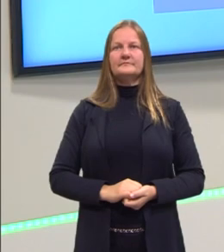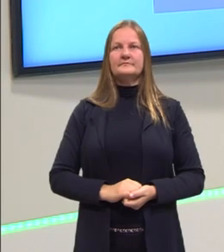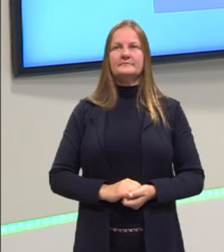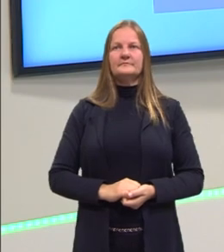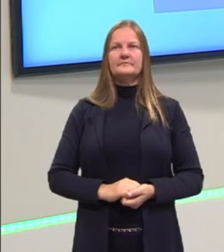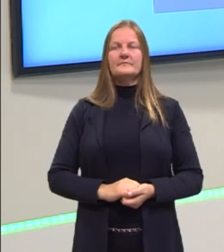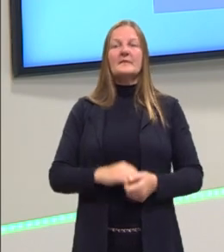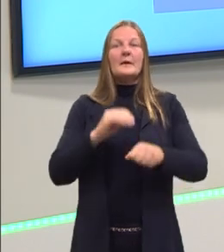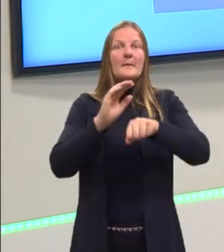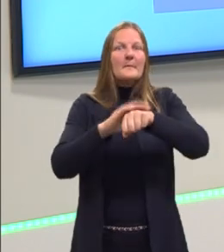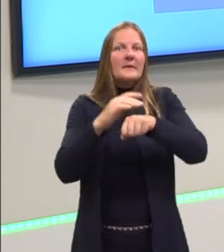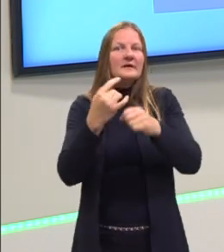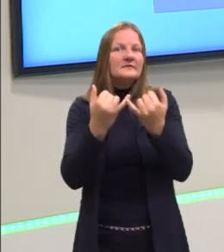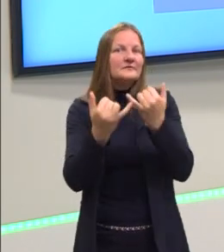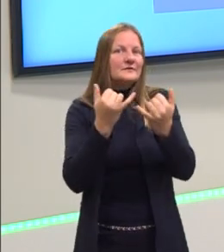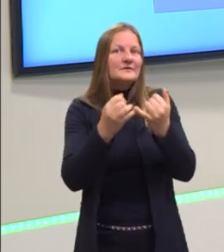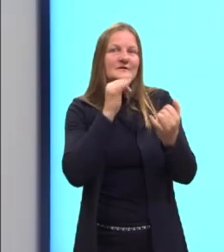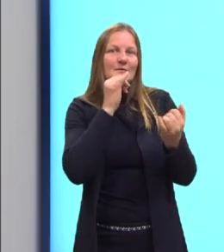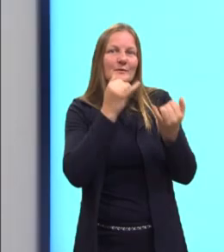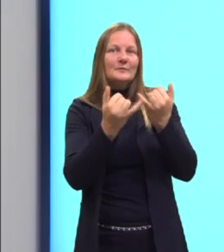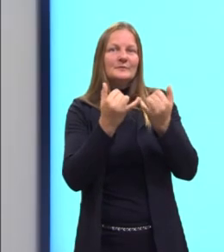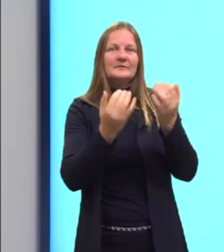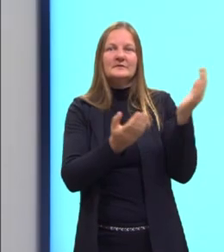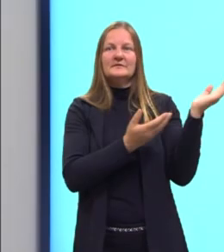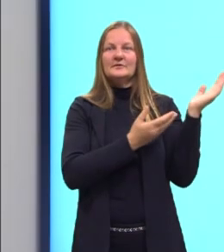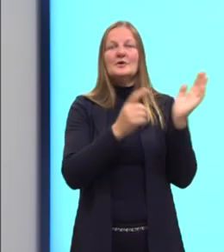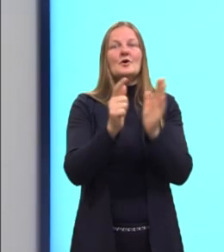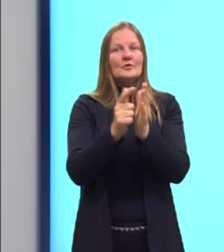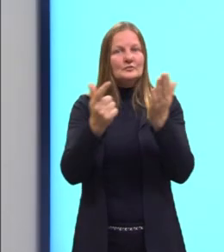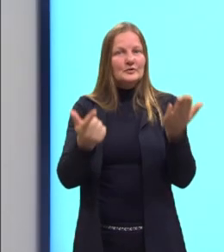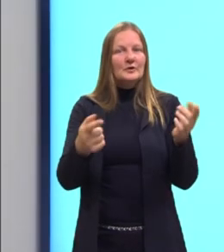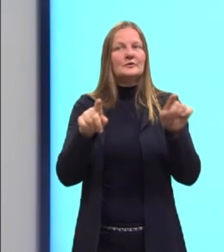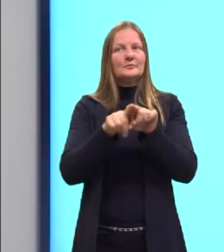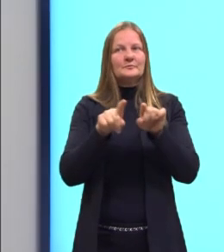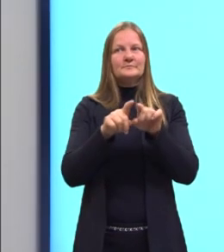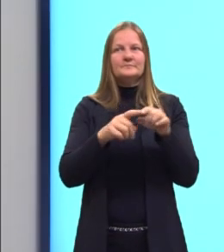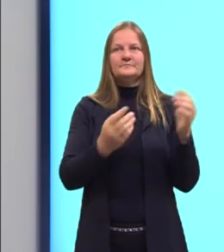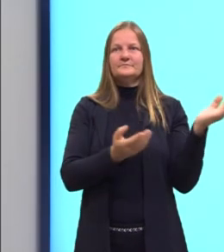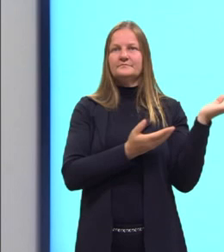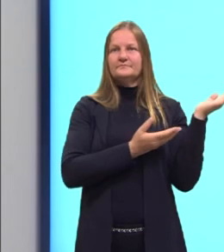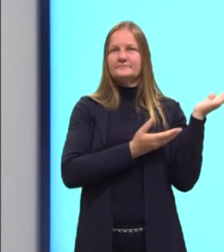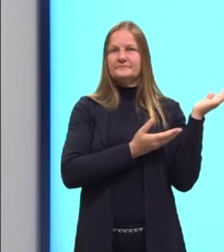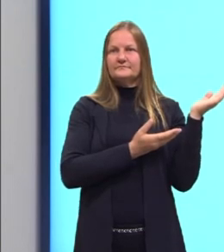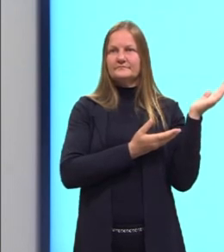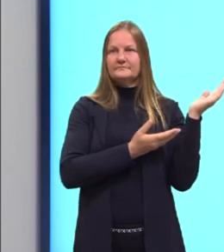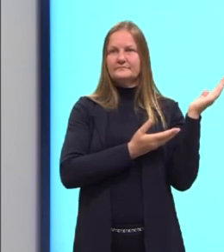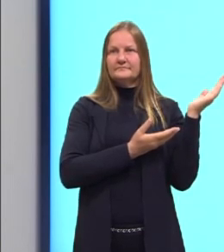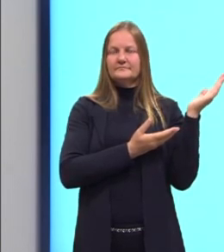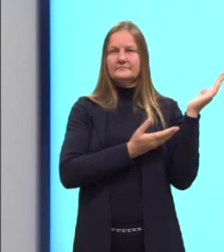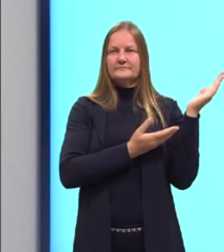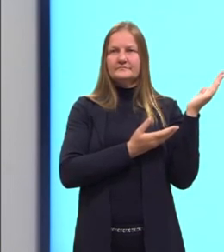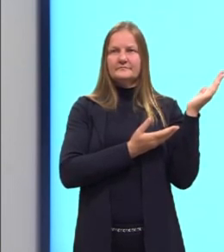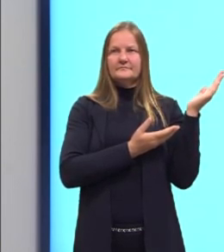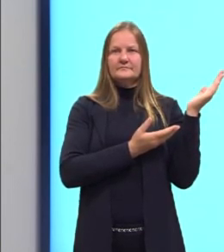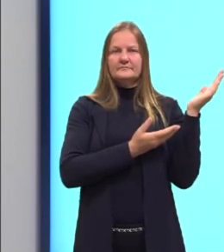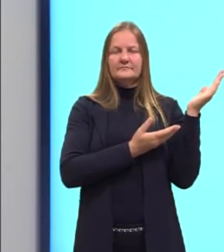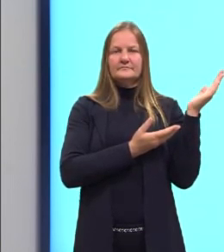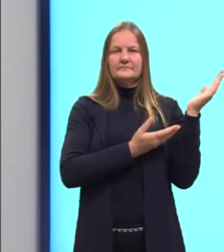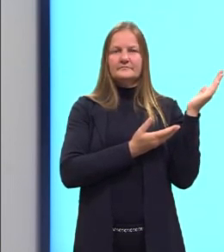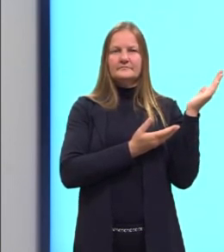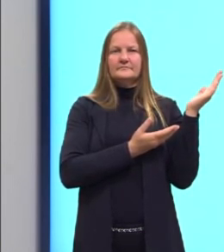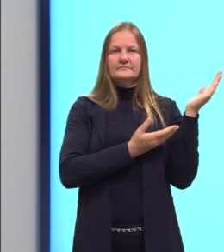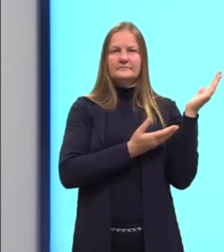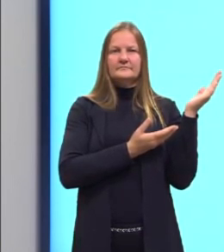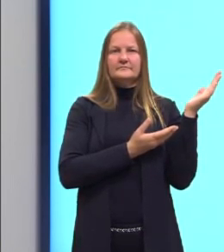Mais uma, então, reportagem que diz assim. The gendered violence and harassment faced